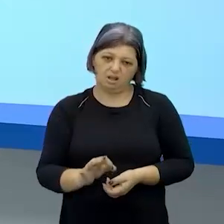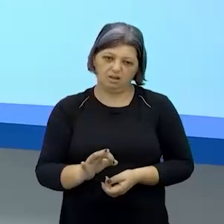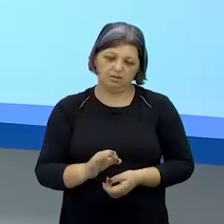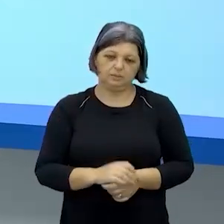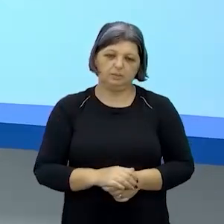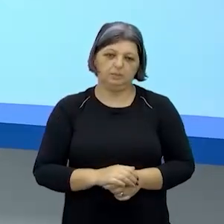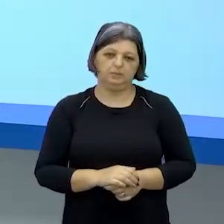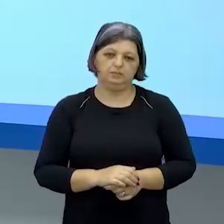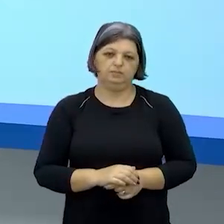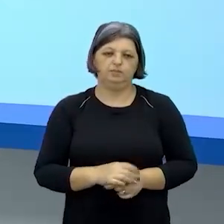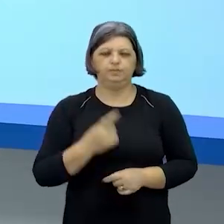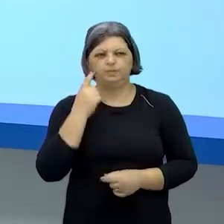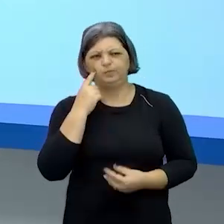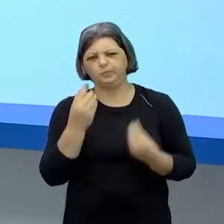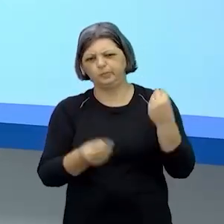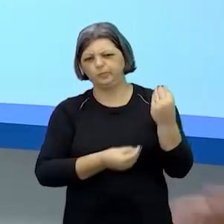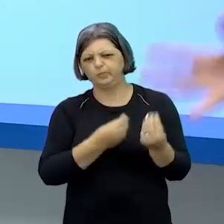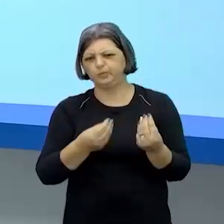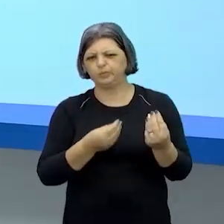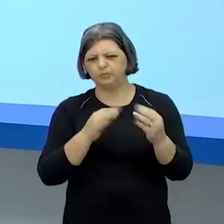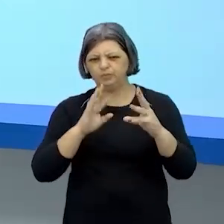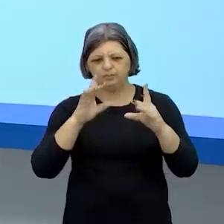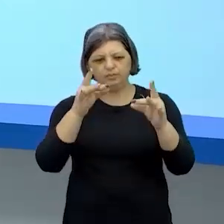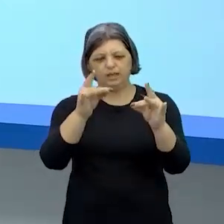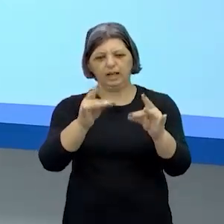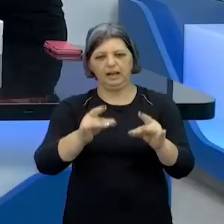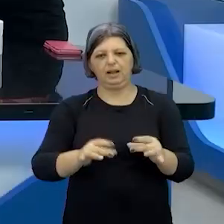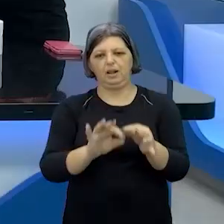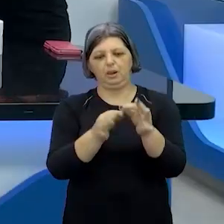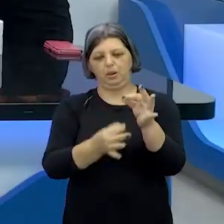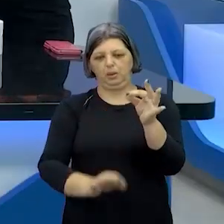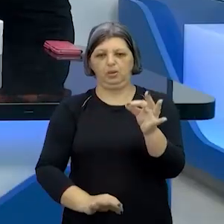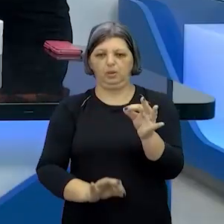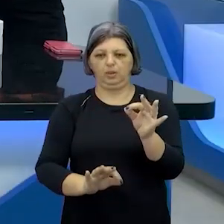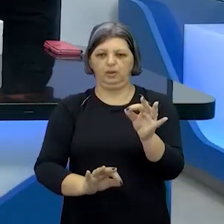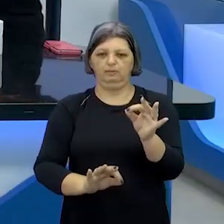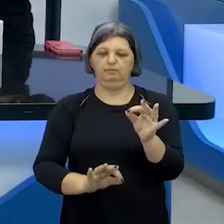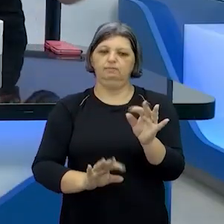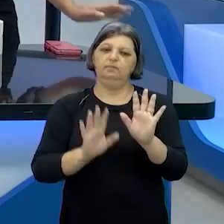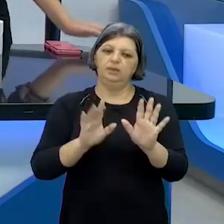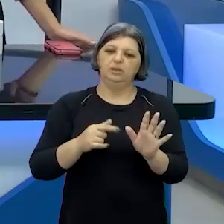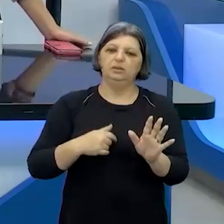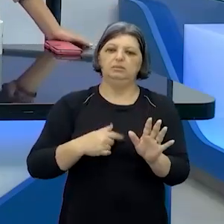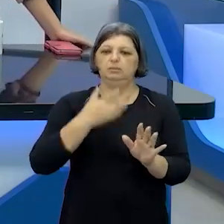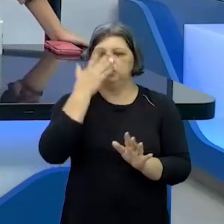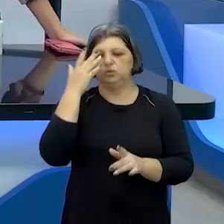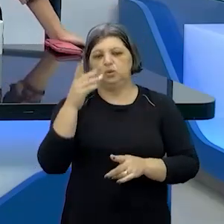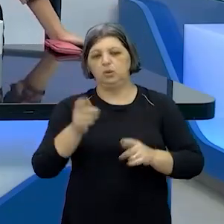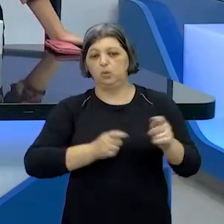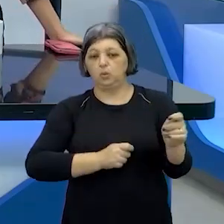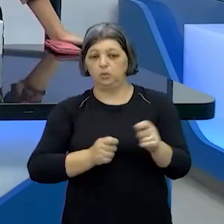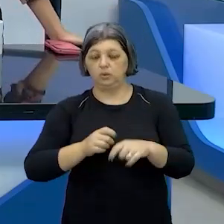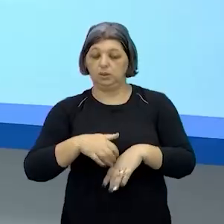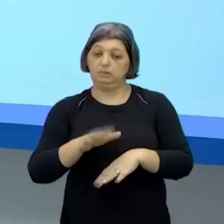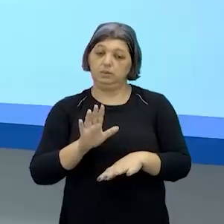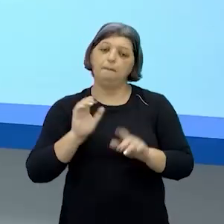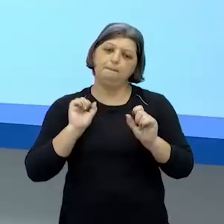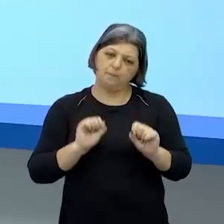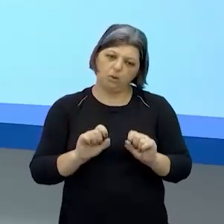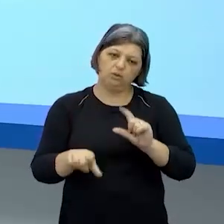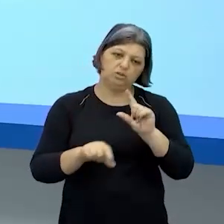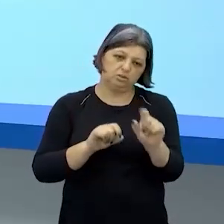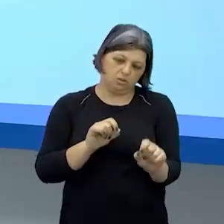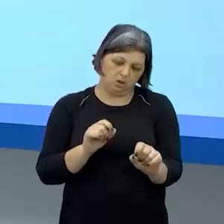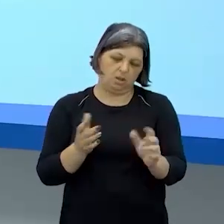performance pra tudo isso pra tudo isso já pensa numa performance mais contida contida o bentinho então você pode ou não escolher